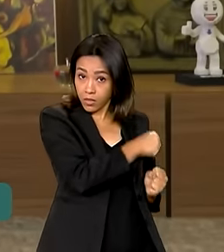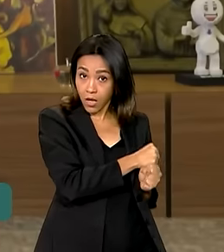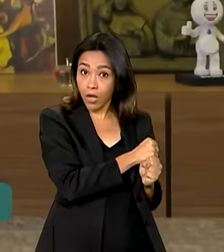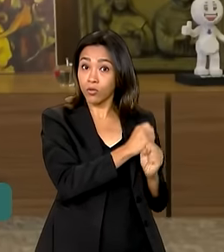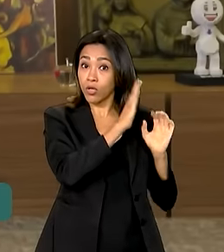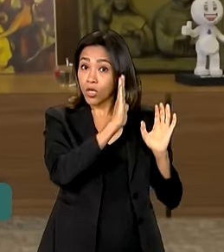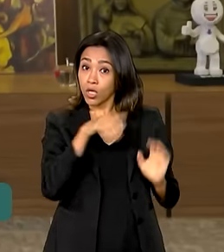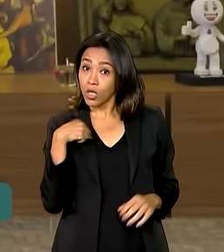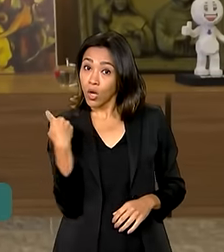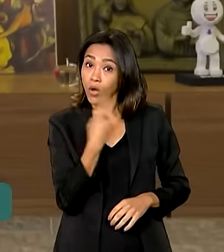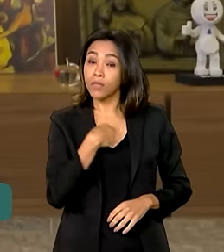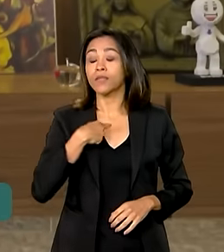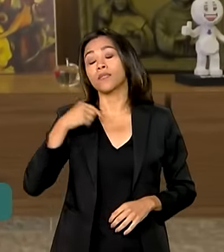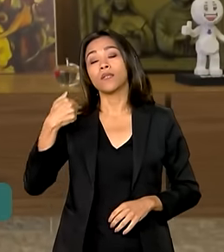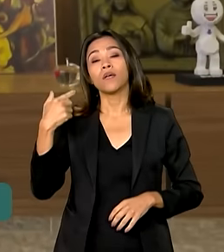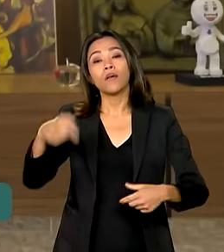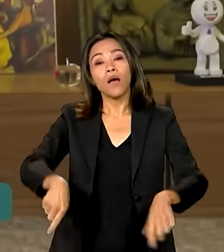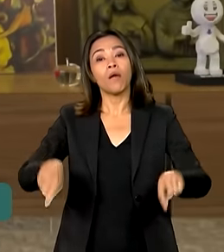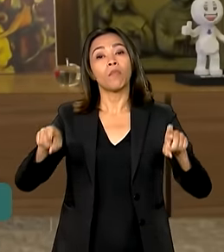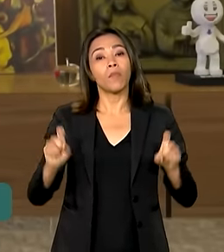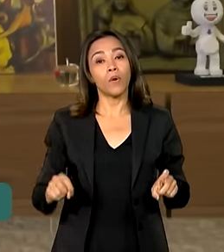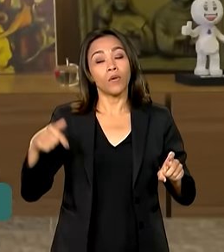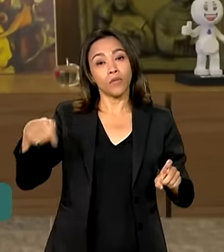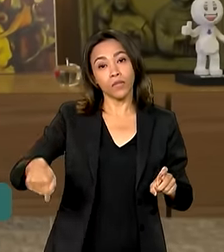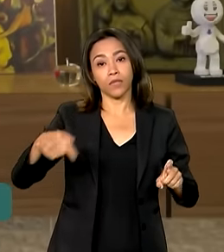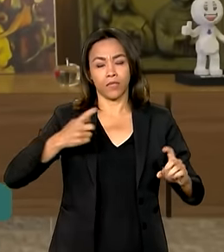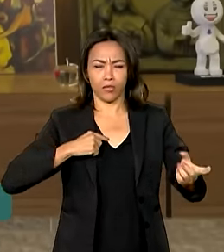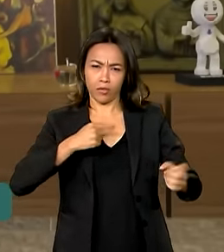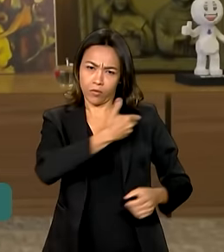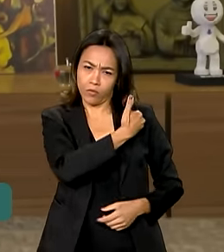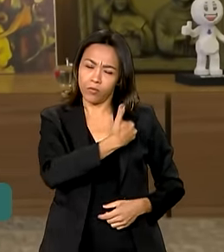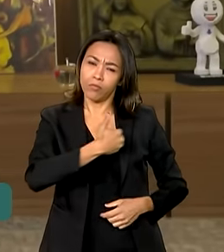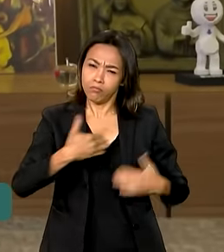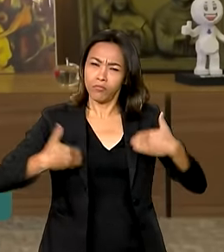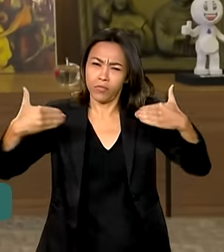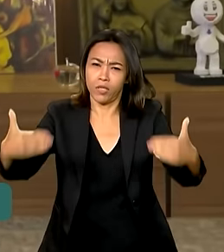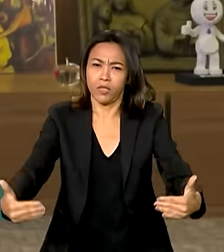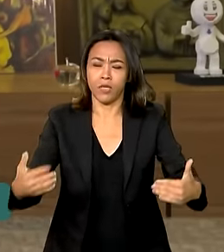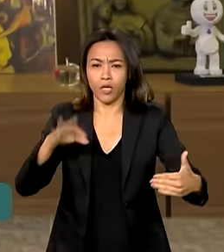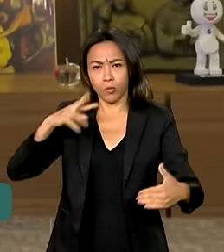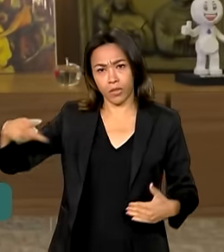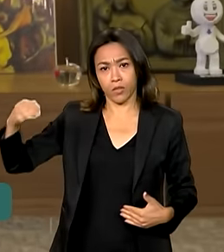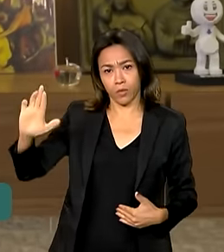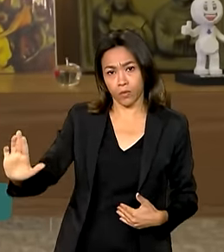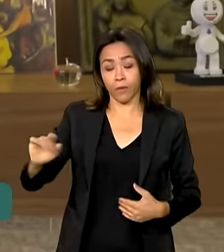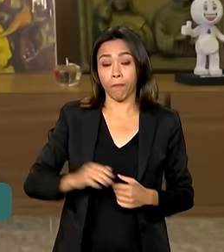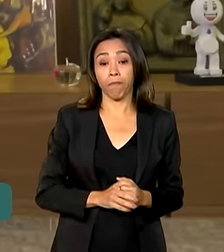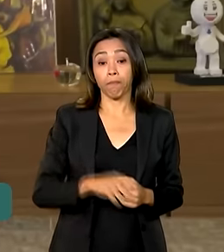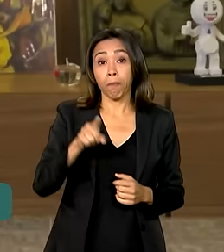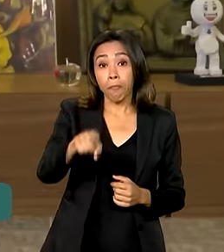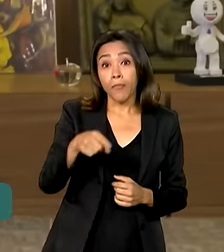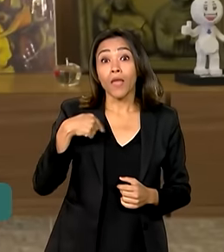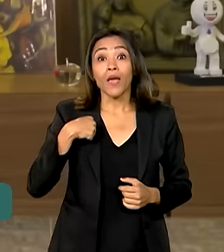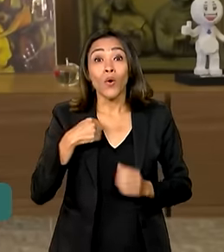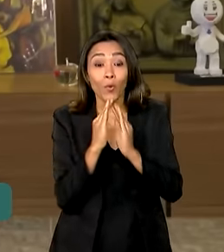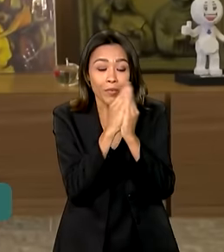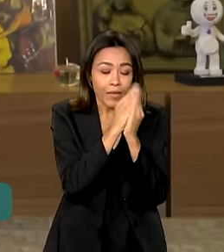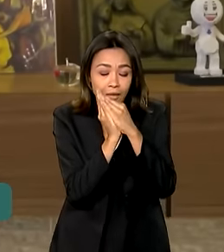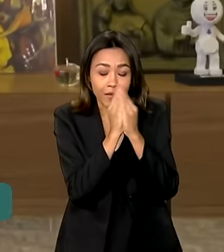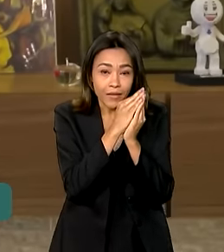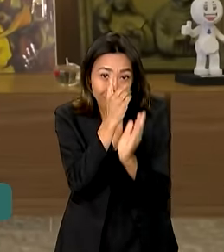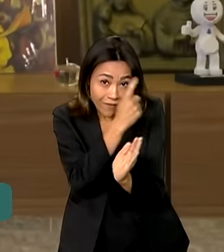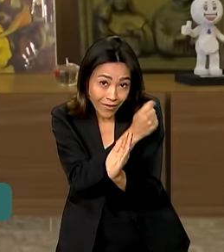que assumimos a gestão sob a liderança do presidente Lula. O Zé Cotinha viajou pelo Brasil,